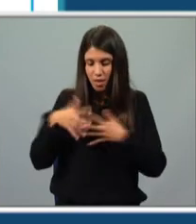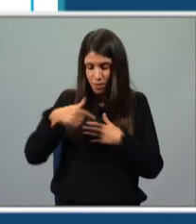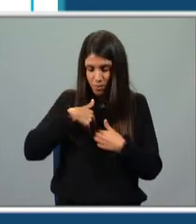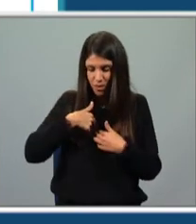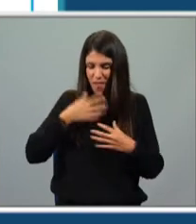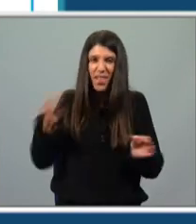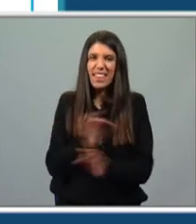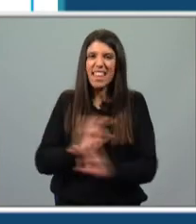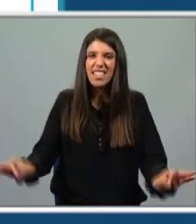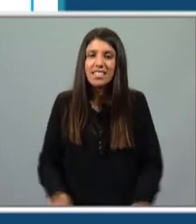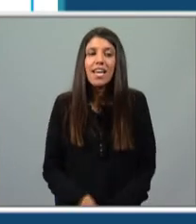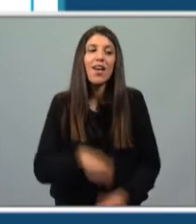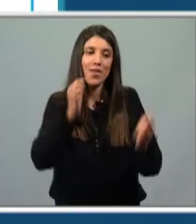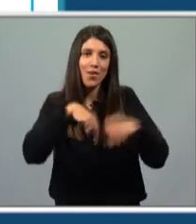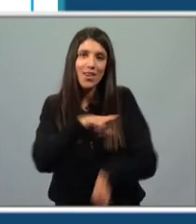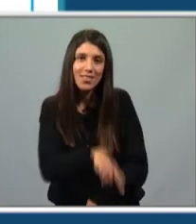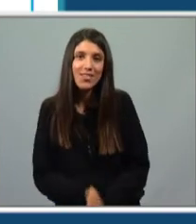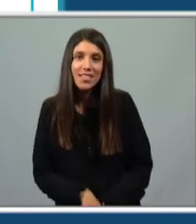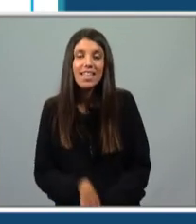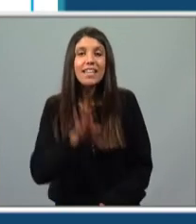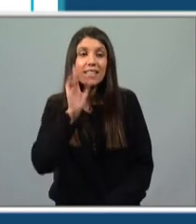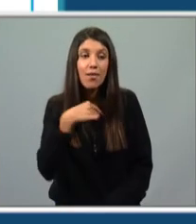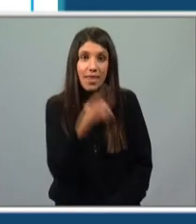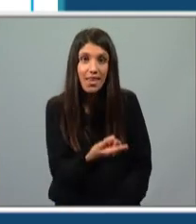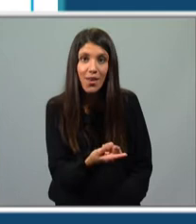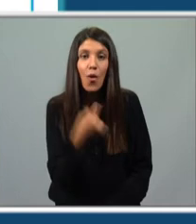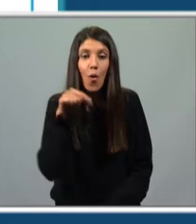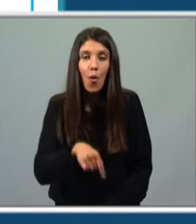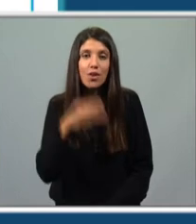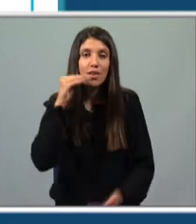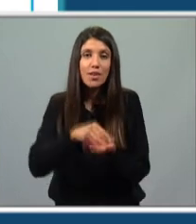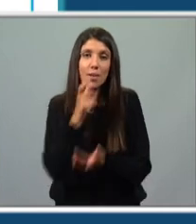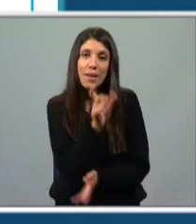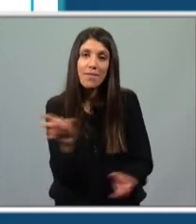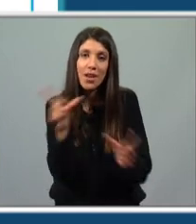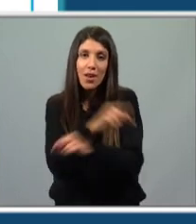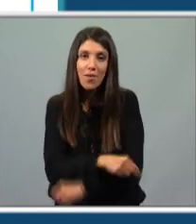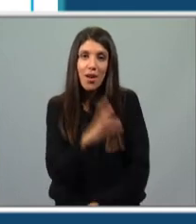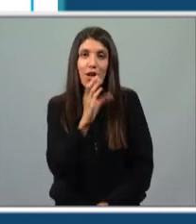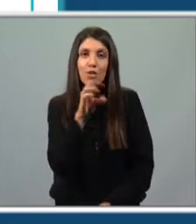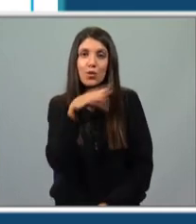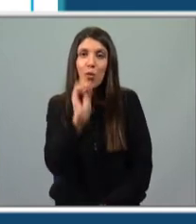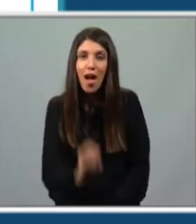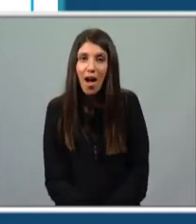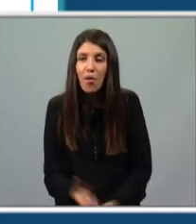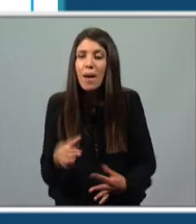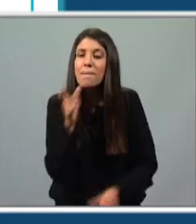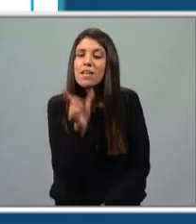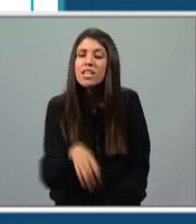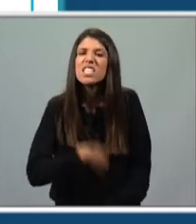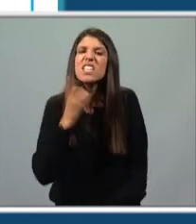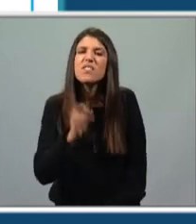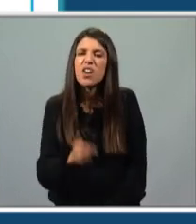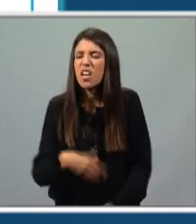chega a ser fantástica. Concordo contigo. Sabes o que vim a dizer-te? Hoje inventei uma palavra nova. João. Mas não sei o que quer dizer.